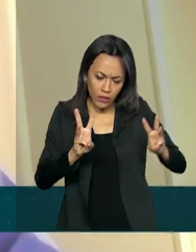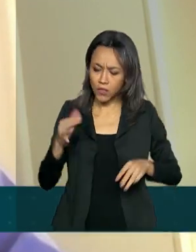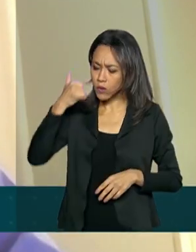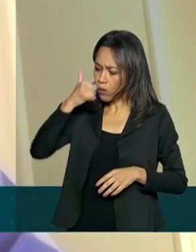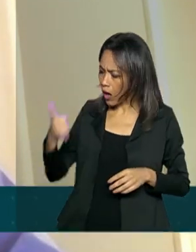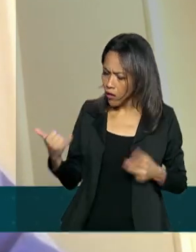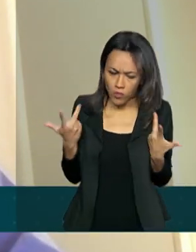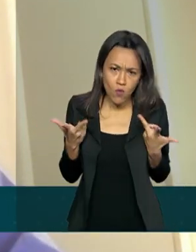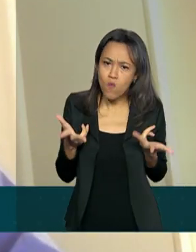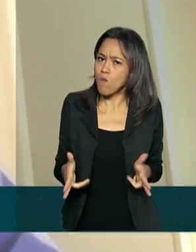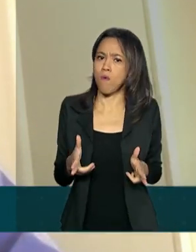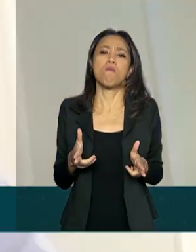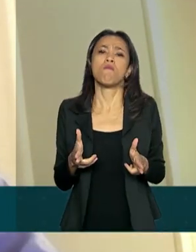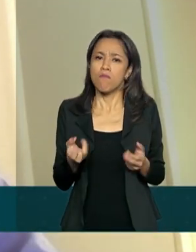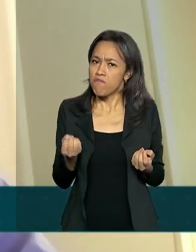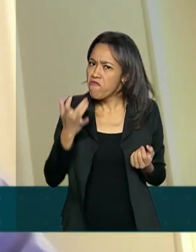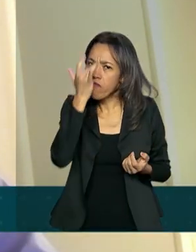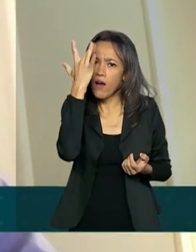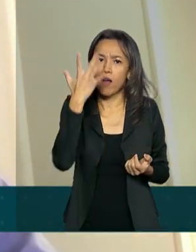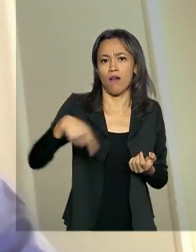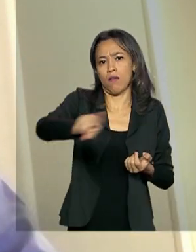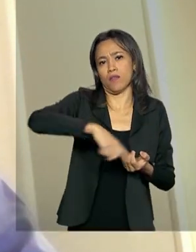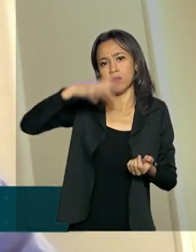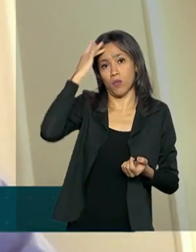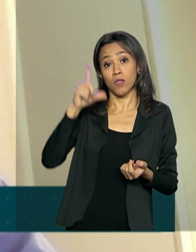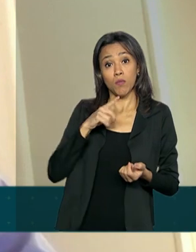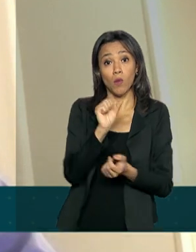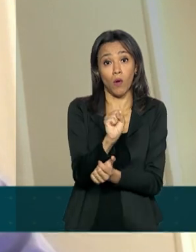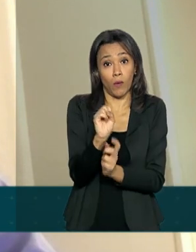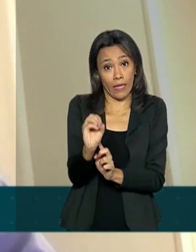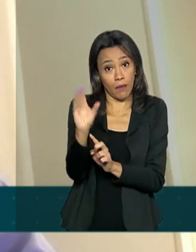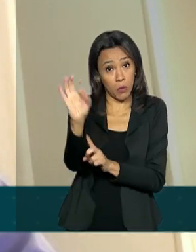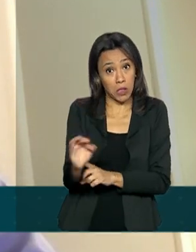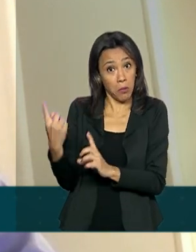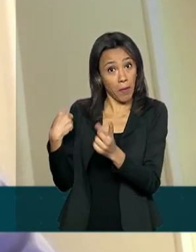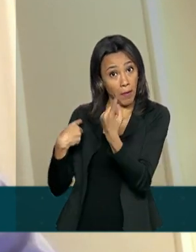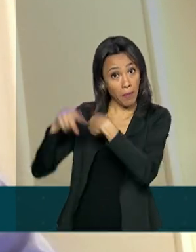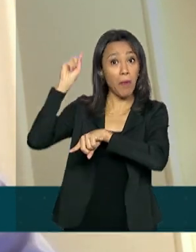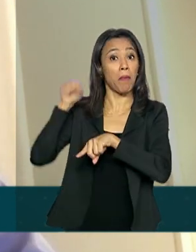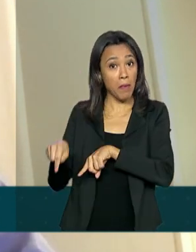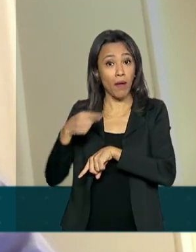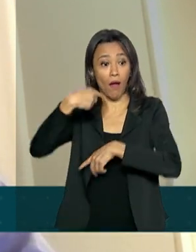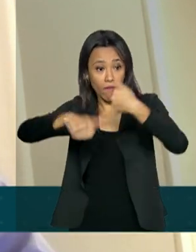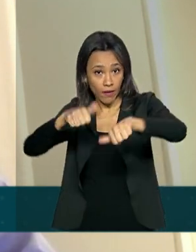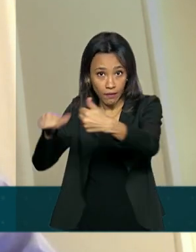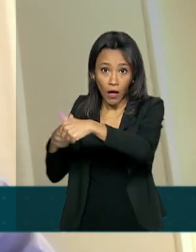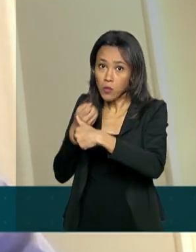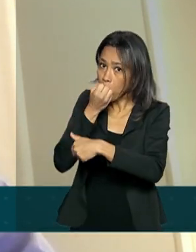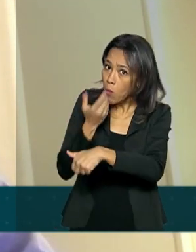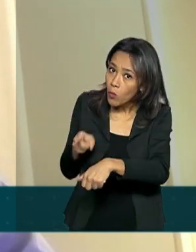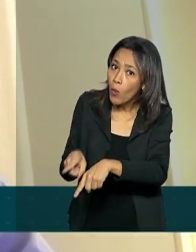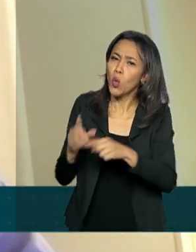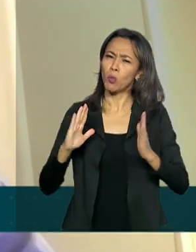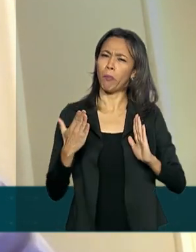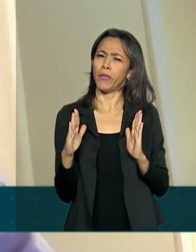mais fácil aos consumidores. Nós temos 80% de êxito avaliado pelos próprios consumidores num